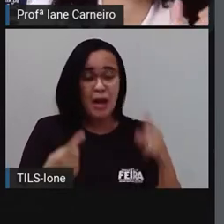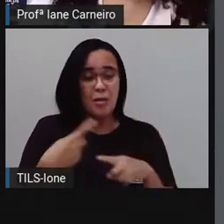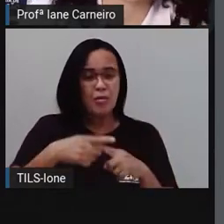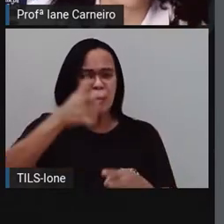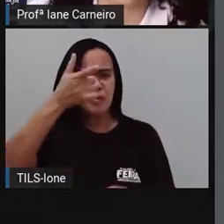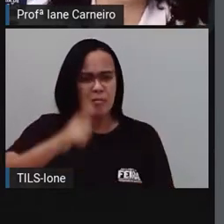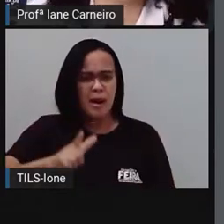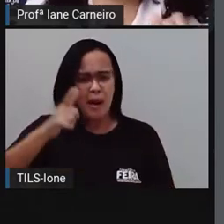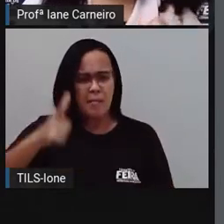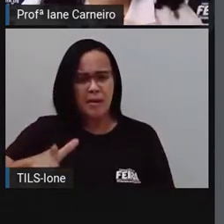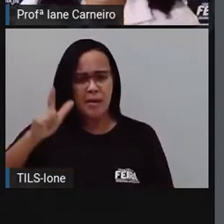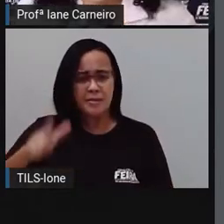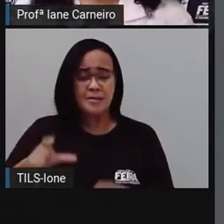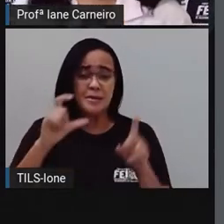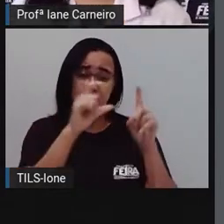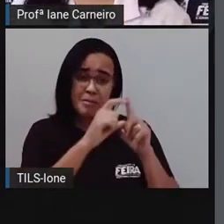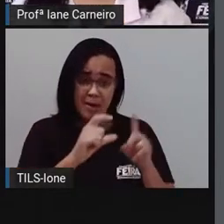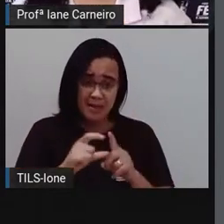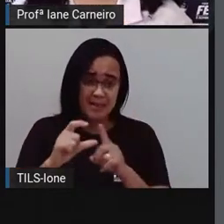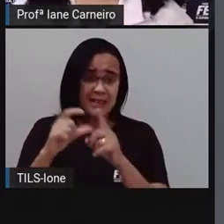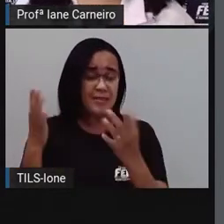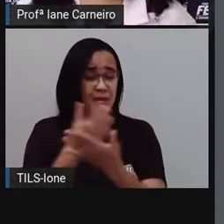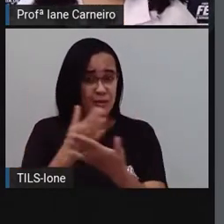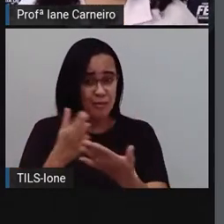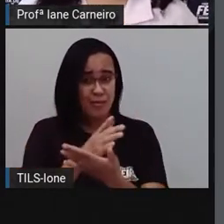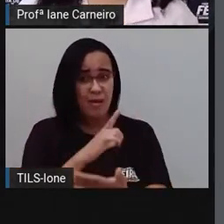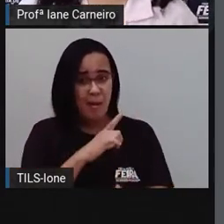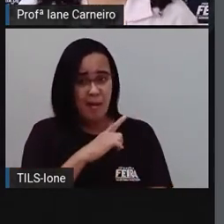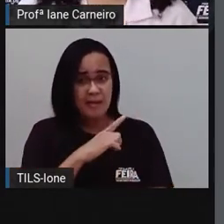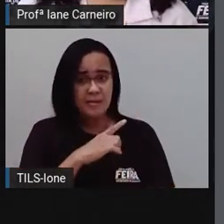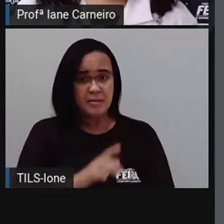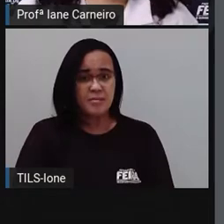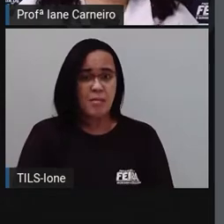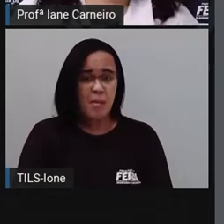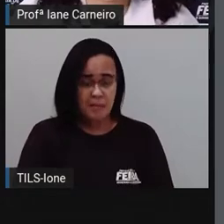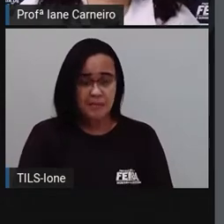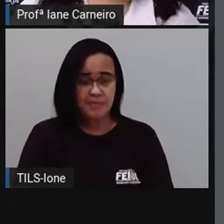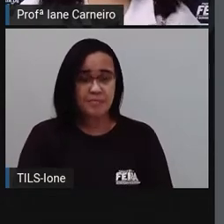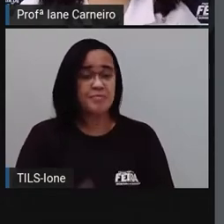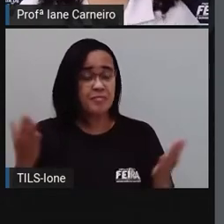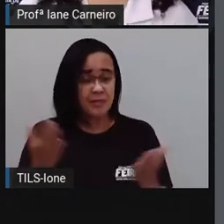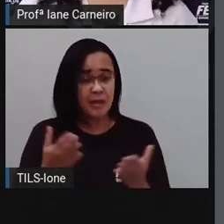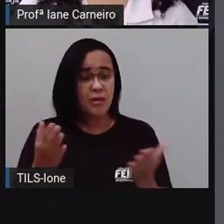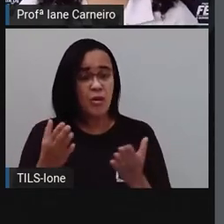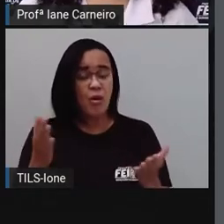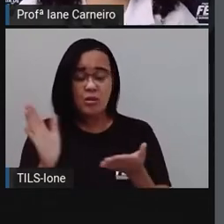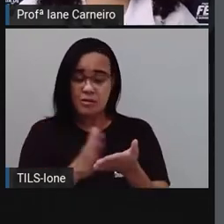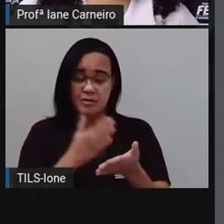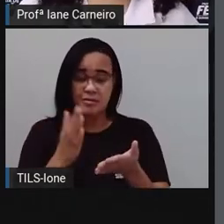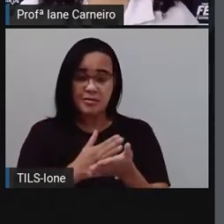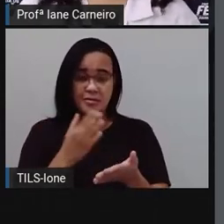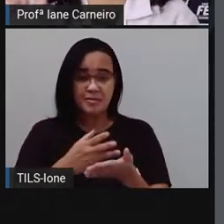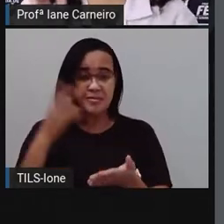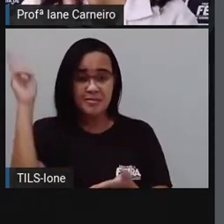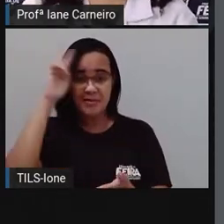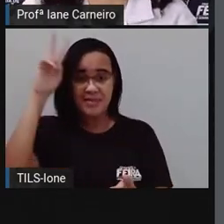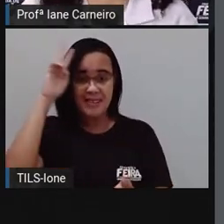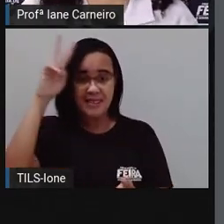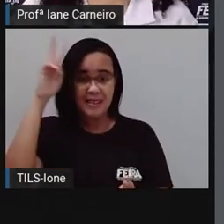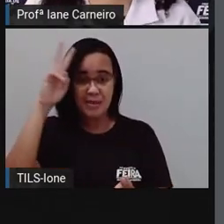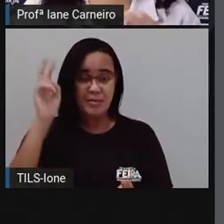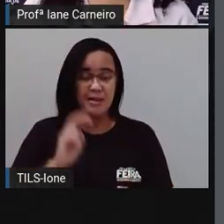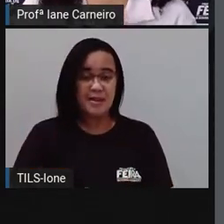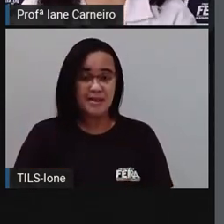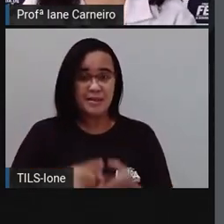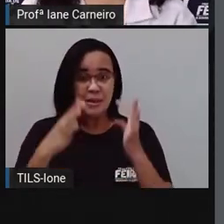algumas palavras, né? Certo. Agora, ó aquela parte do livro que eu sei que você gosta. E aí já levanta